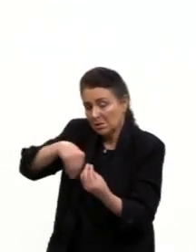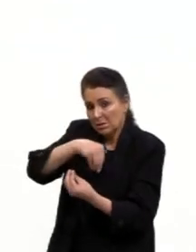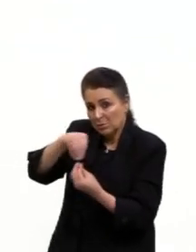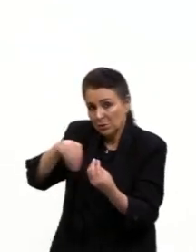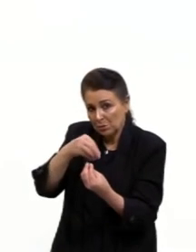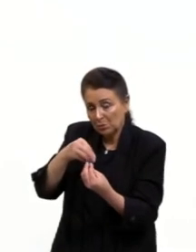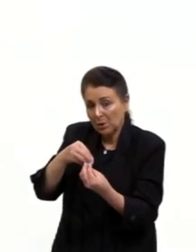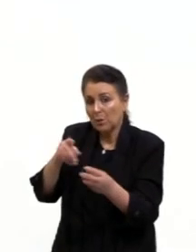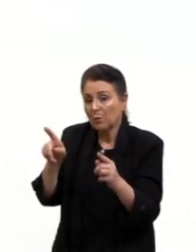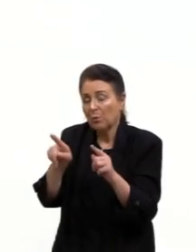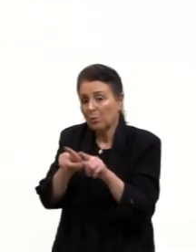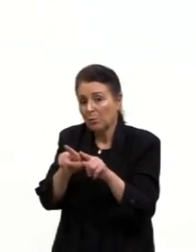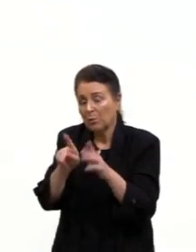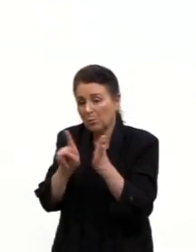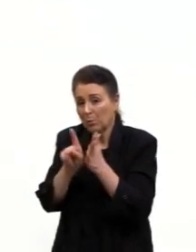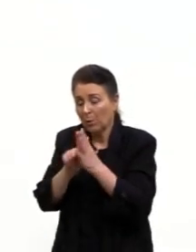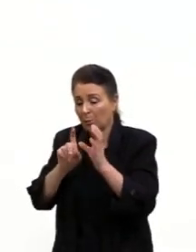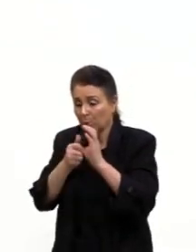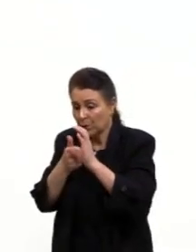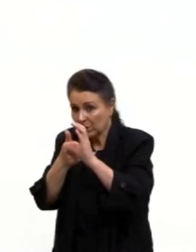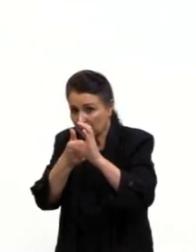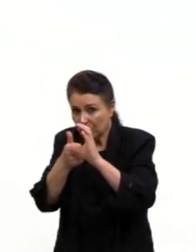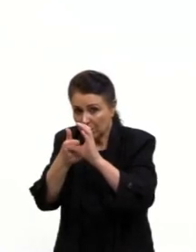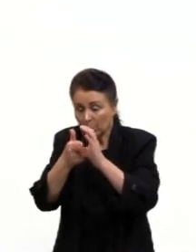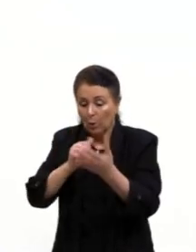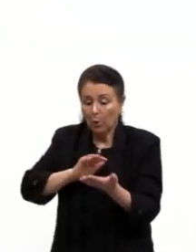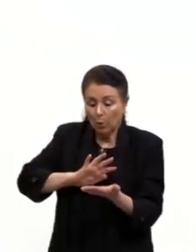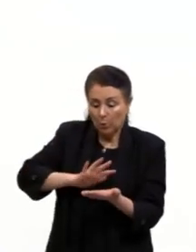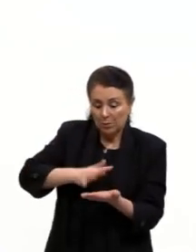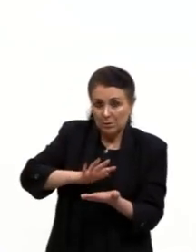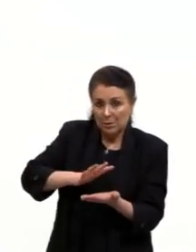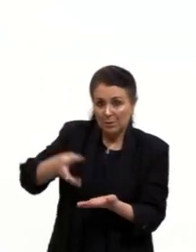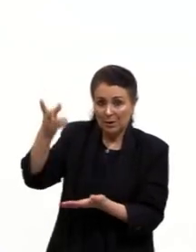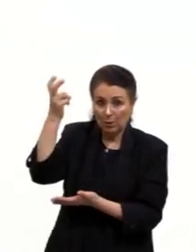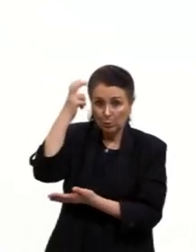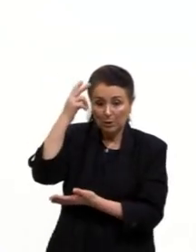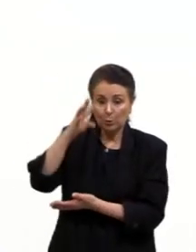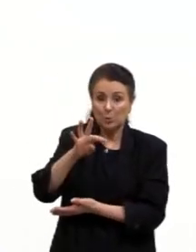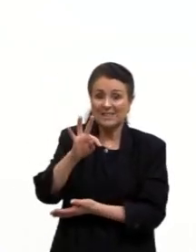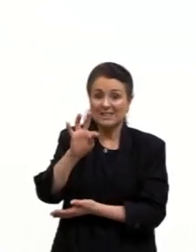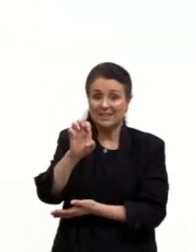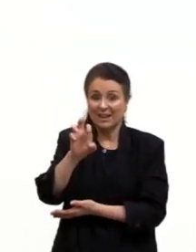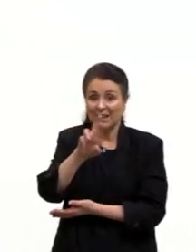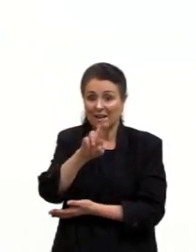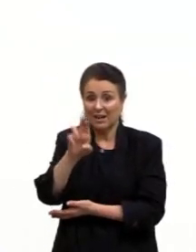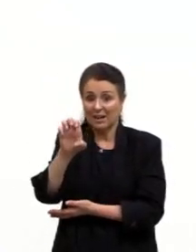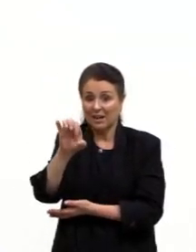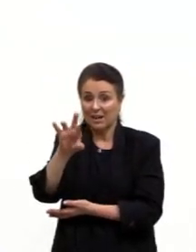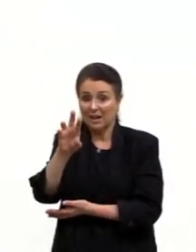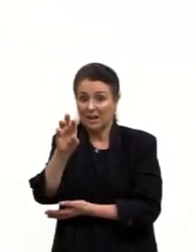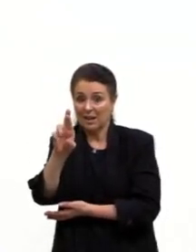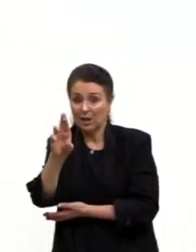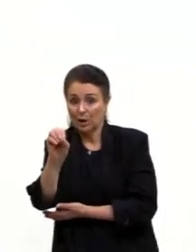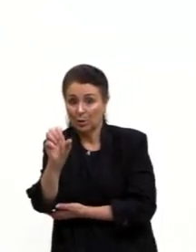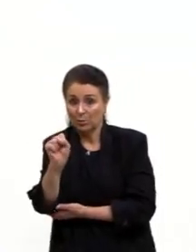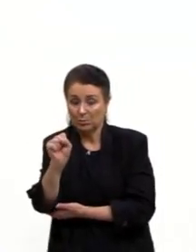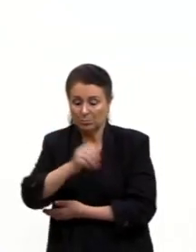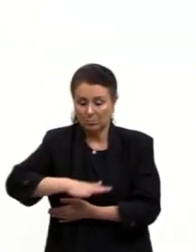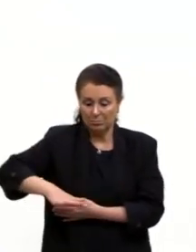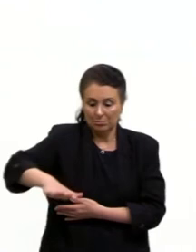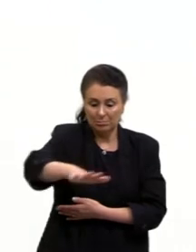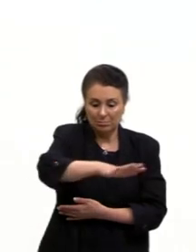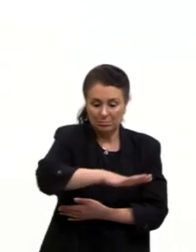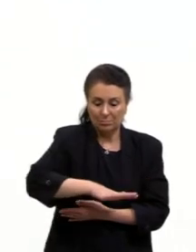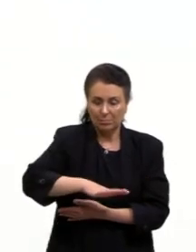o cristianismo. o samba e a cultura dos terreiros também. Essa é uma questão bem interessante. Eu li um